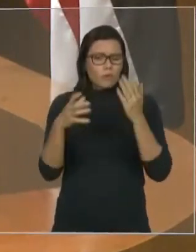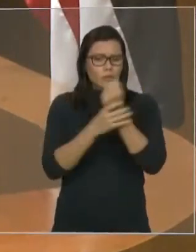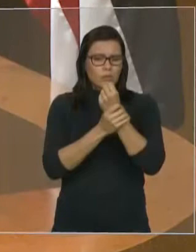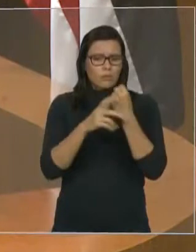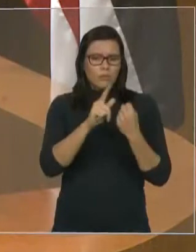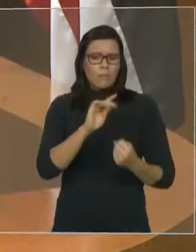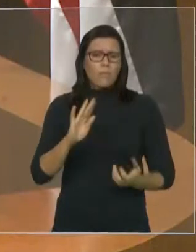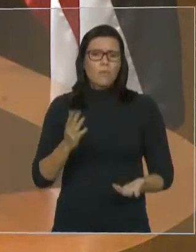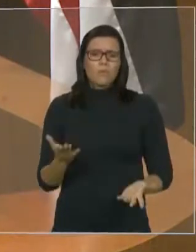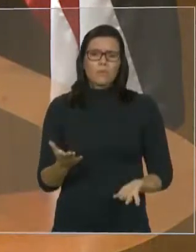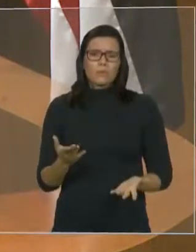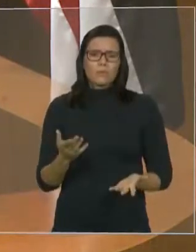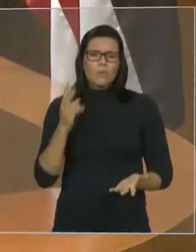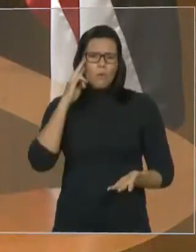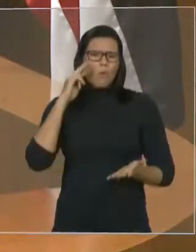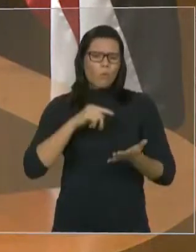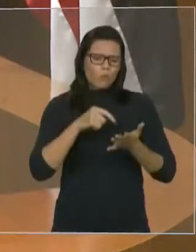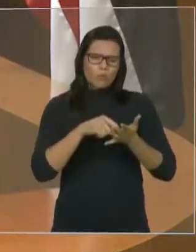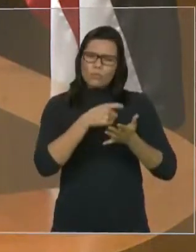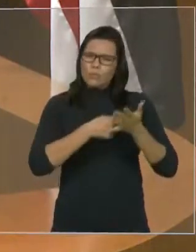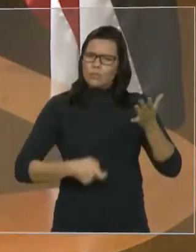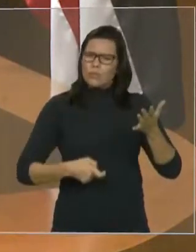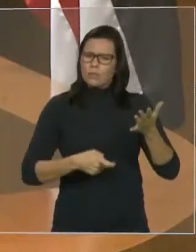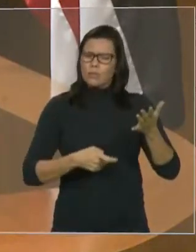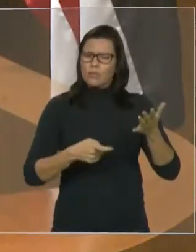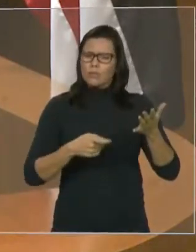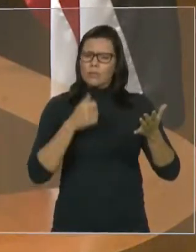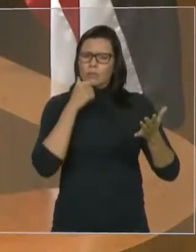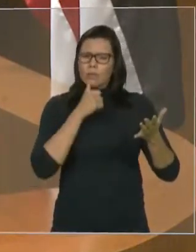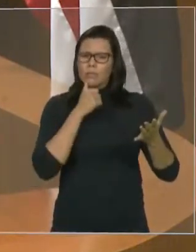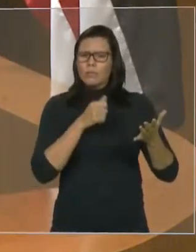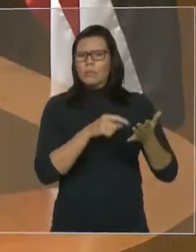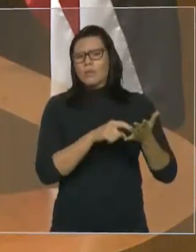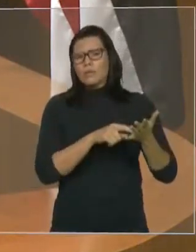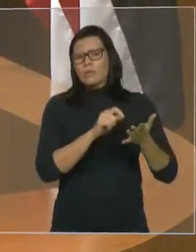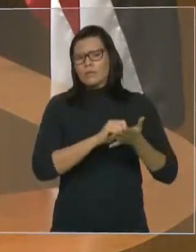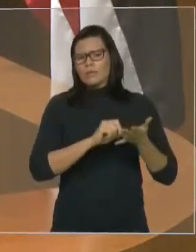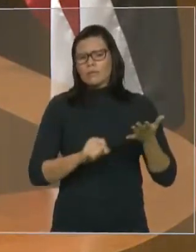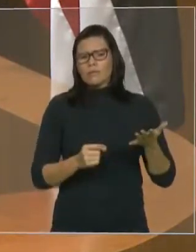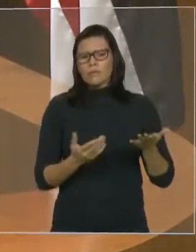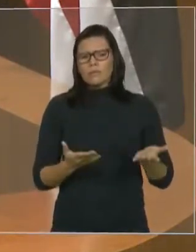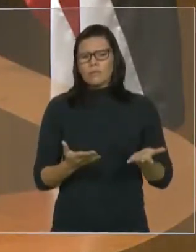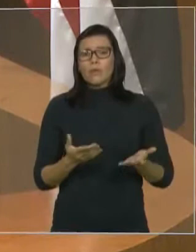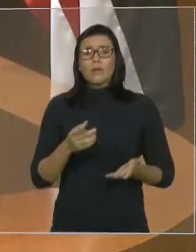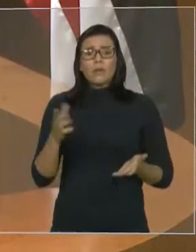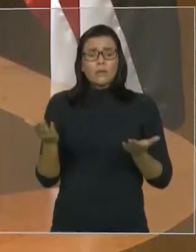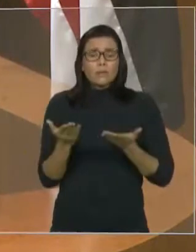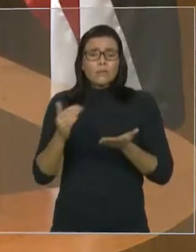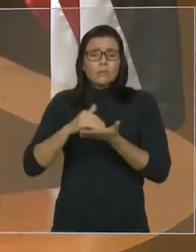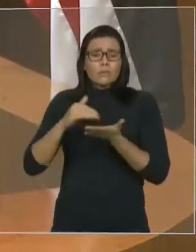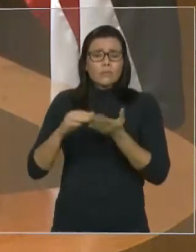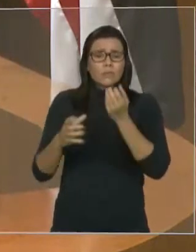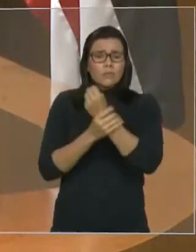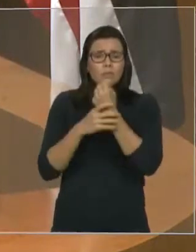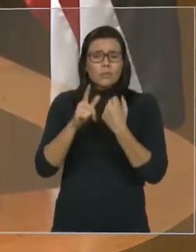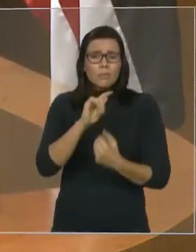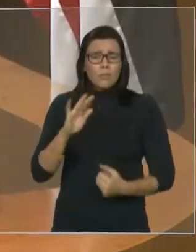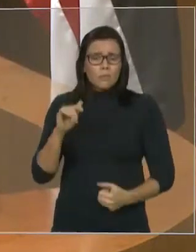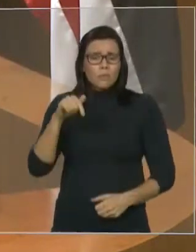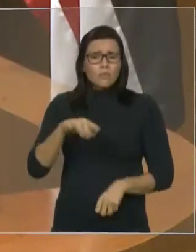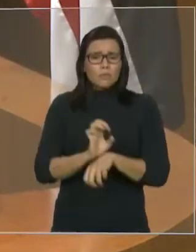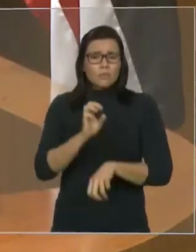Polícia do Maranhão, o secretário Jefferson Portela, por dois anos. Presidente da DEPOL,